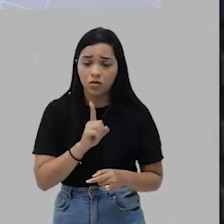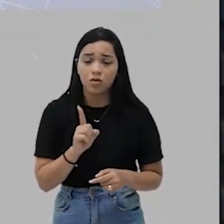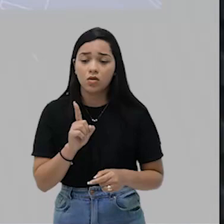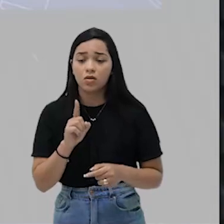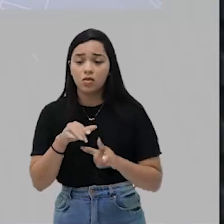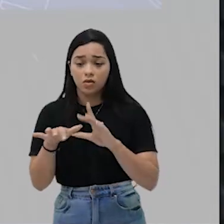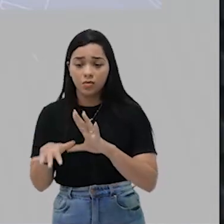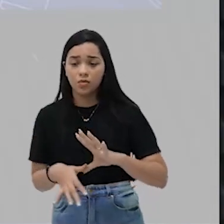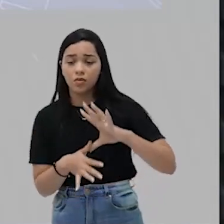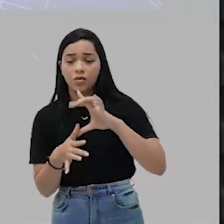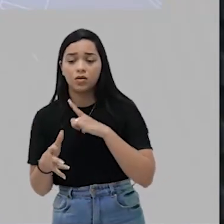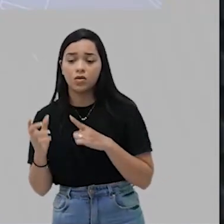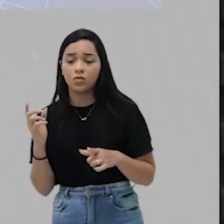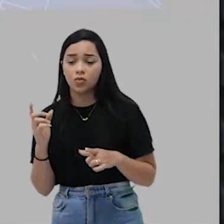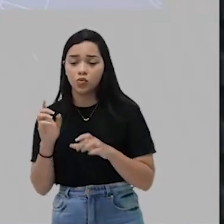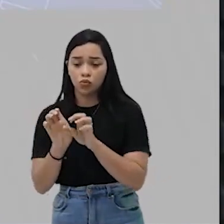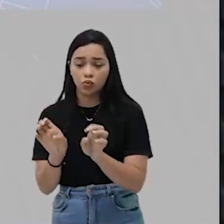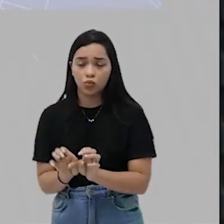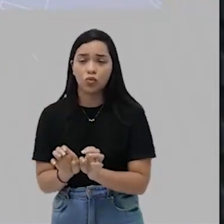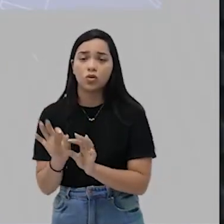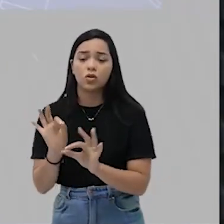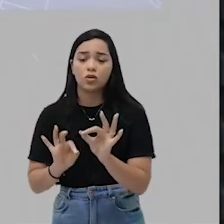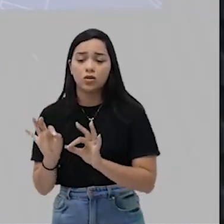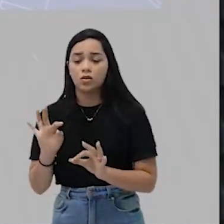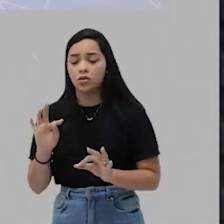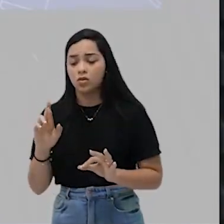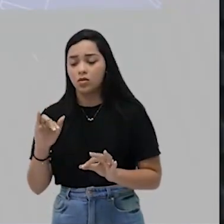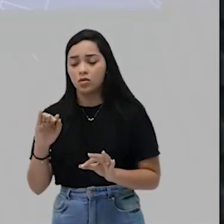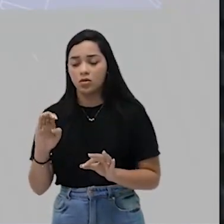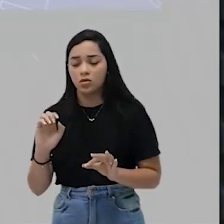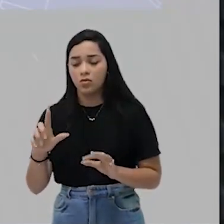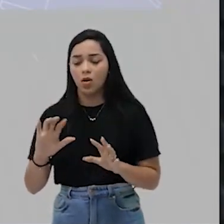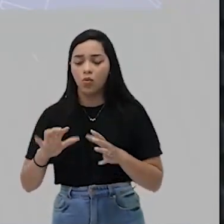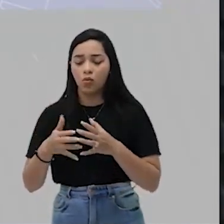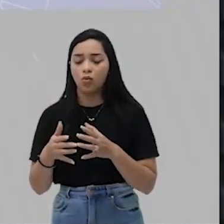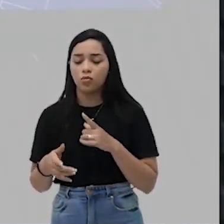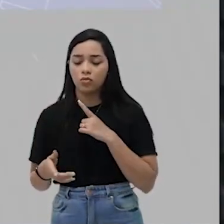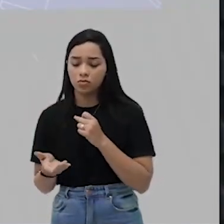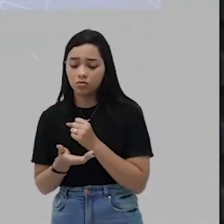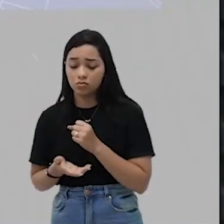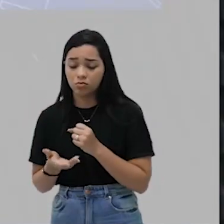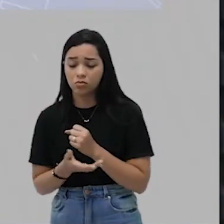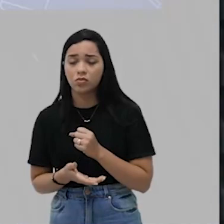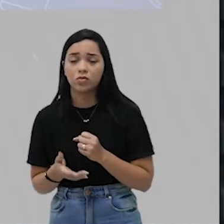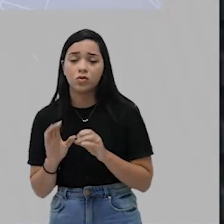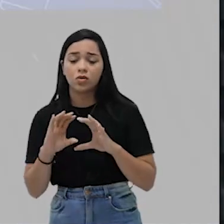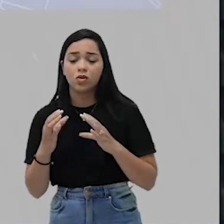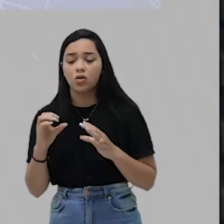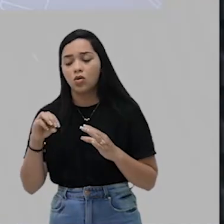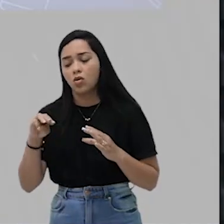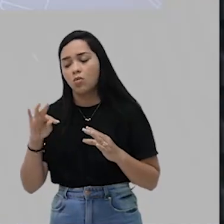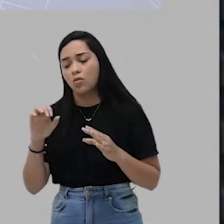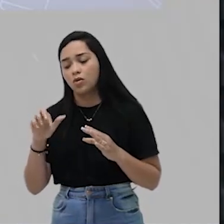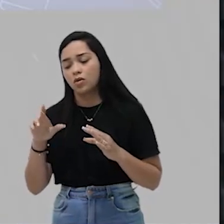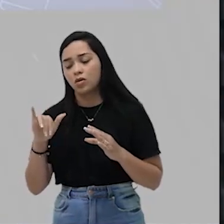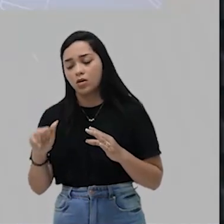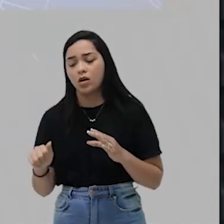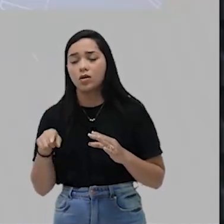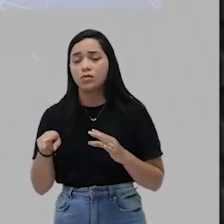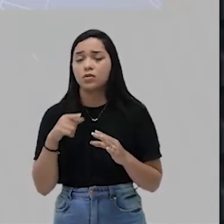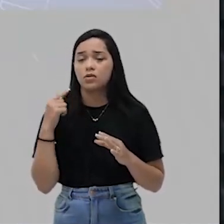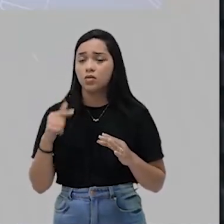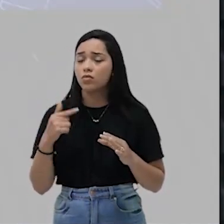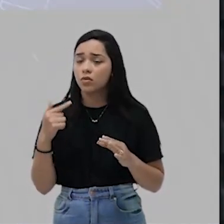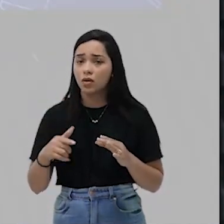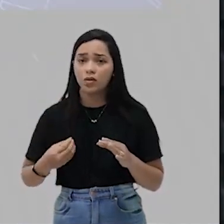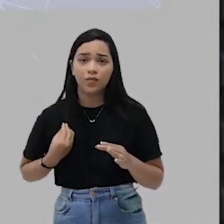ainda com uma estrutura de organização tribal, ou seja, uma estrutura primitiva comunitária. Onde você não